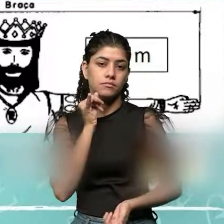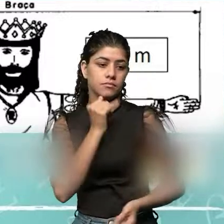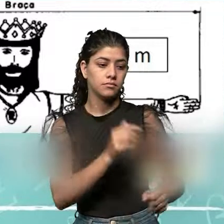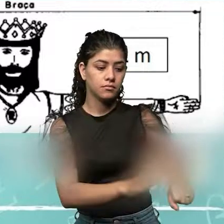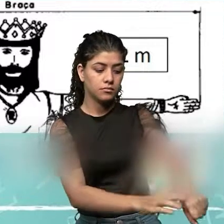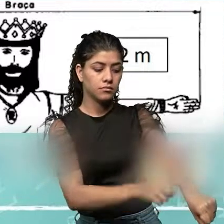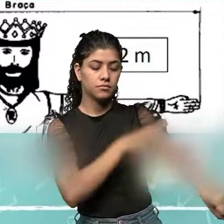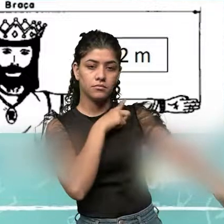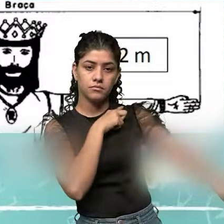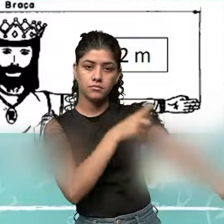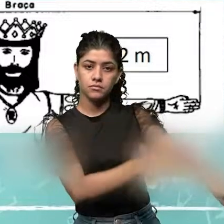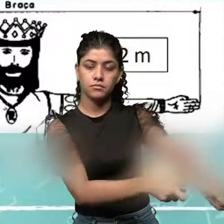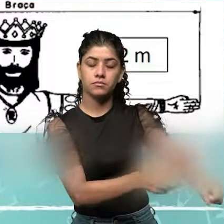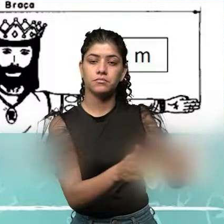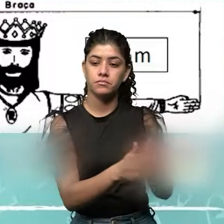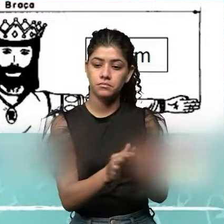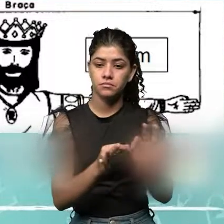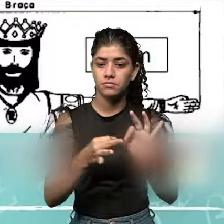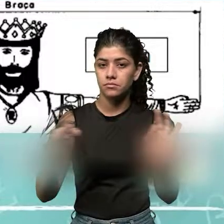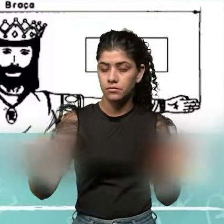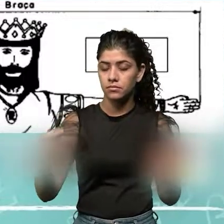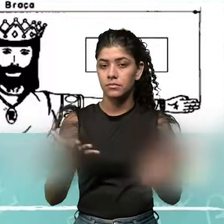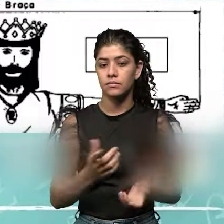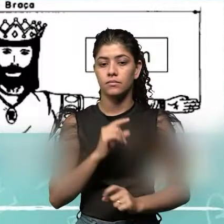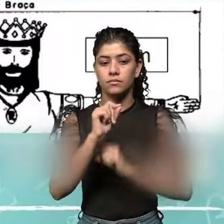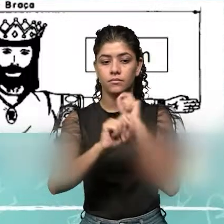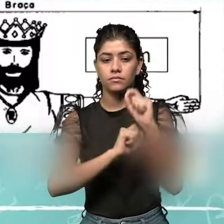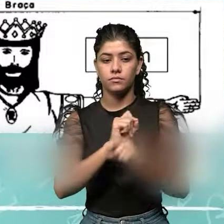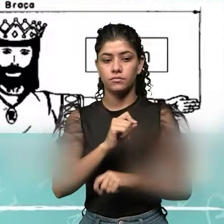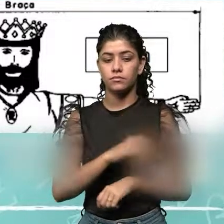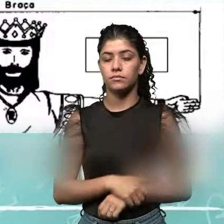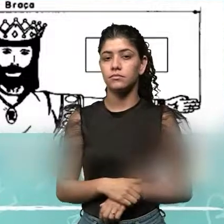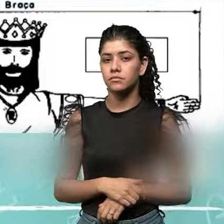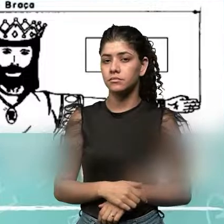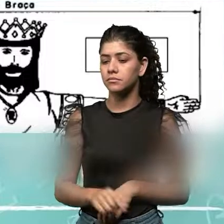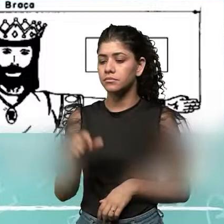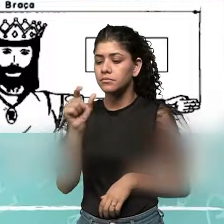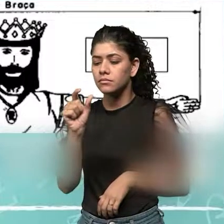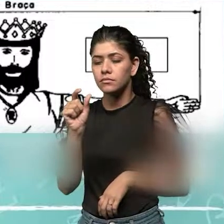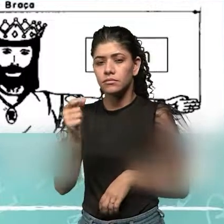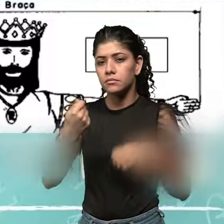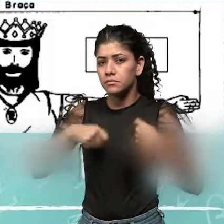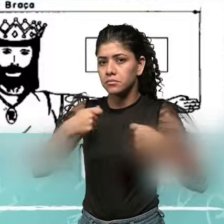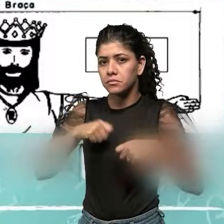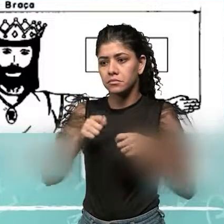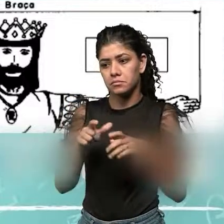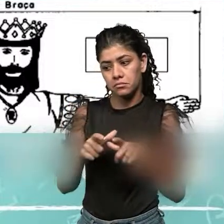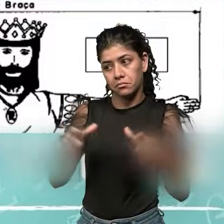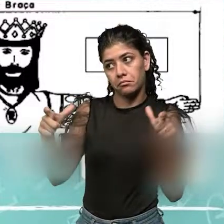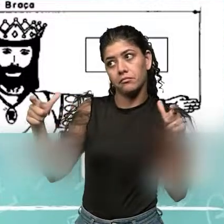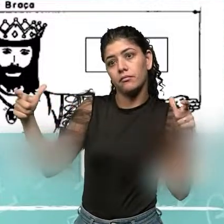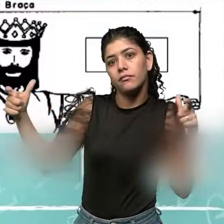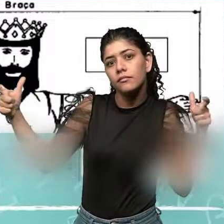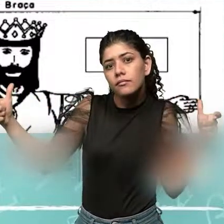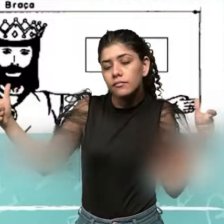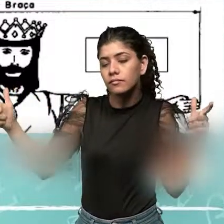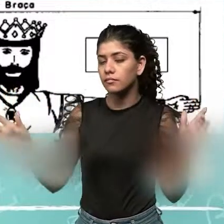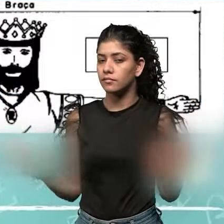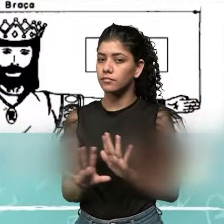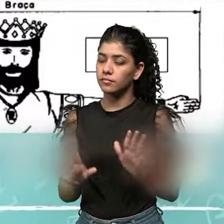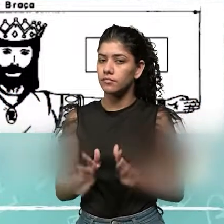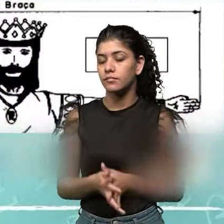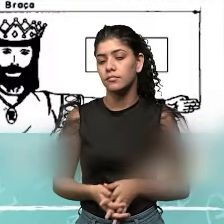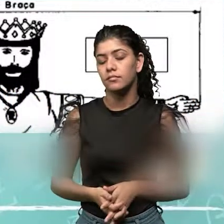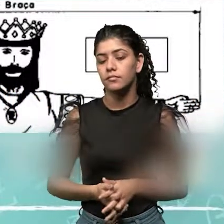fazer determinadas medidas. Então, se fossem medidas pequenas, que não precisassem de um grande espaço, de uma grande